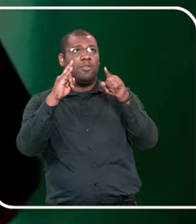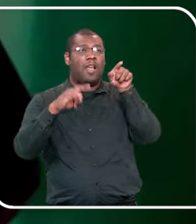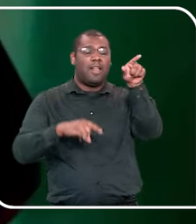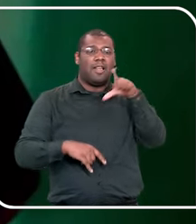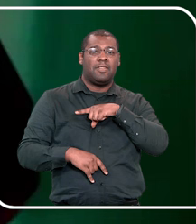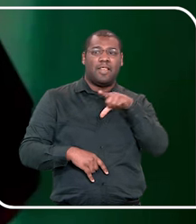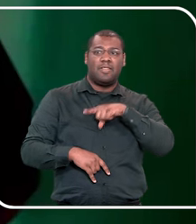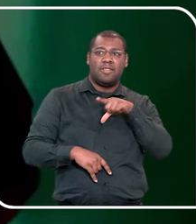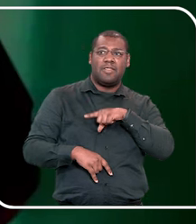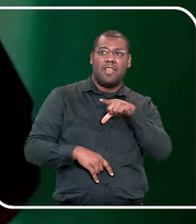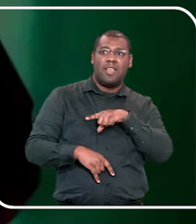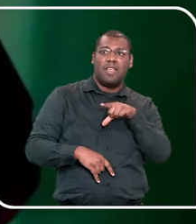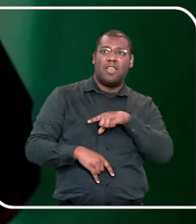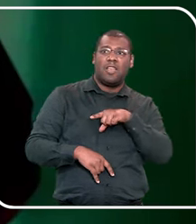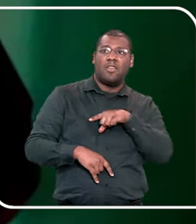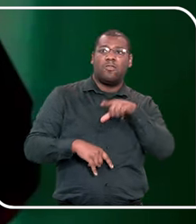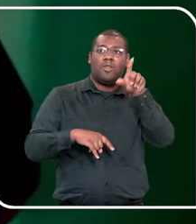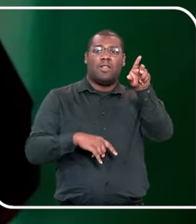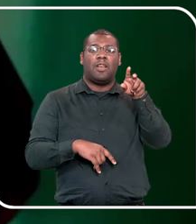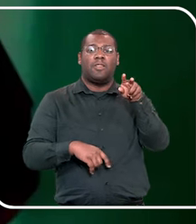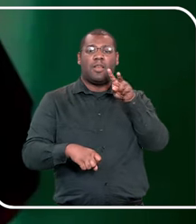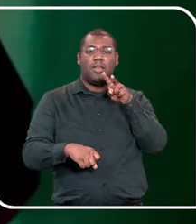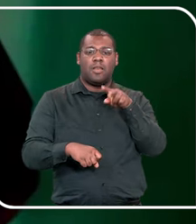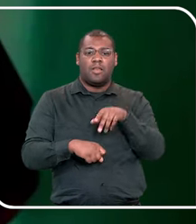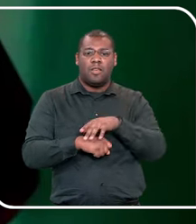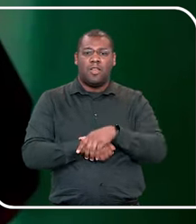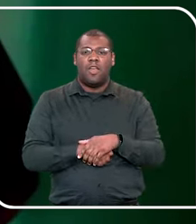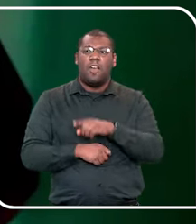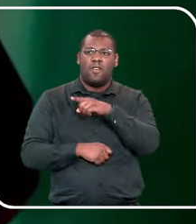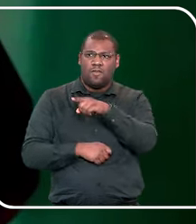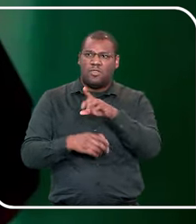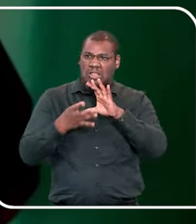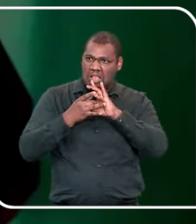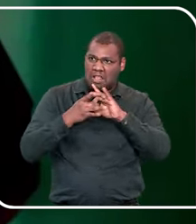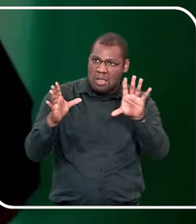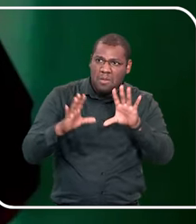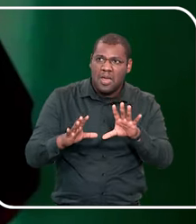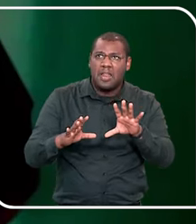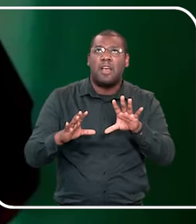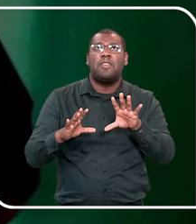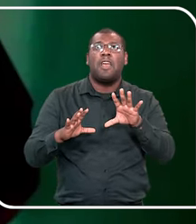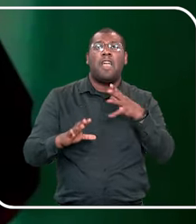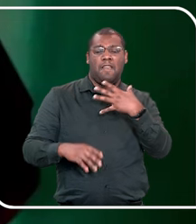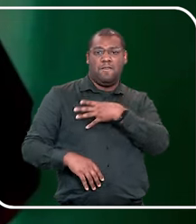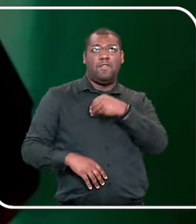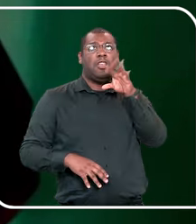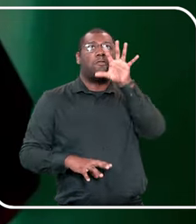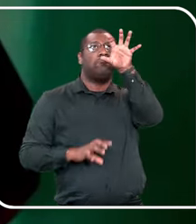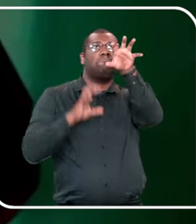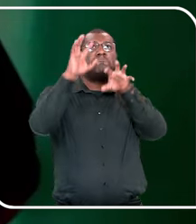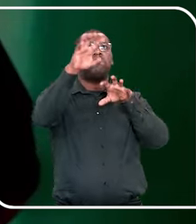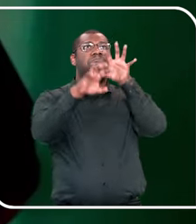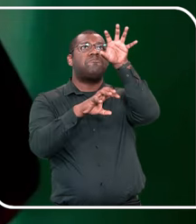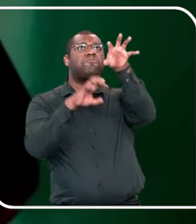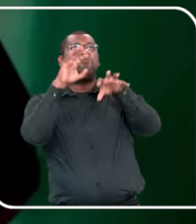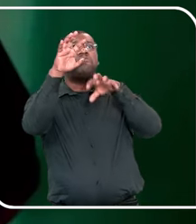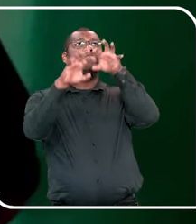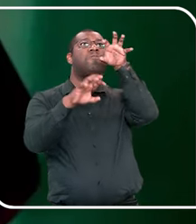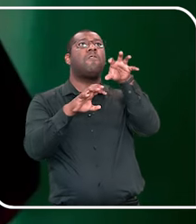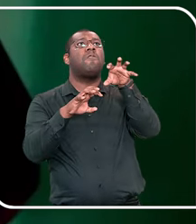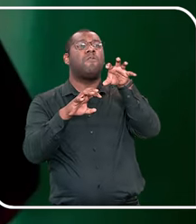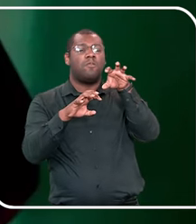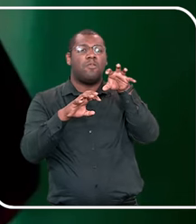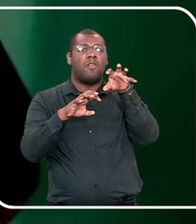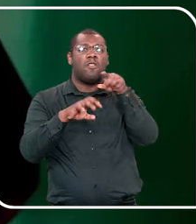e o seu filho está ali. Você vai deixar o seu filho subir nessa rede de proteção, se balançar ali, pular de uma vez, se